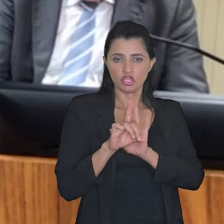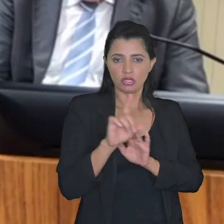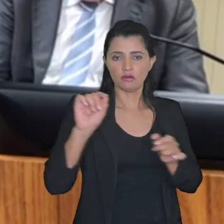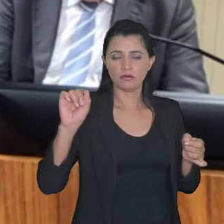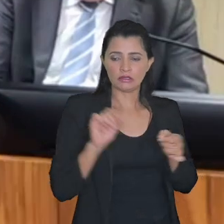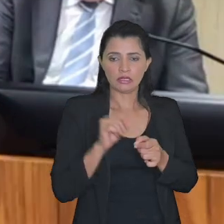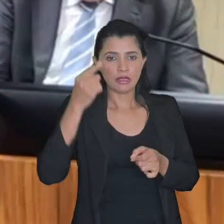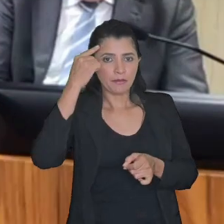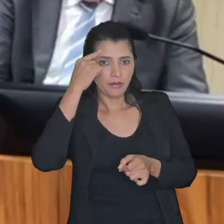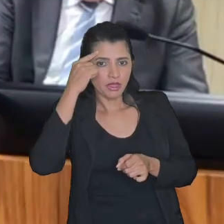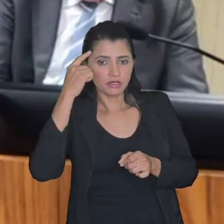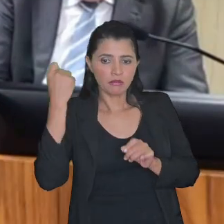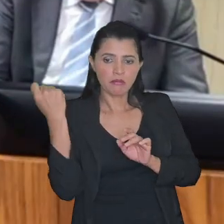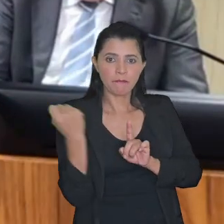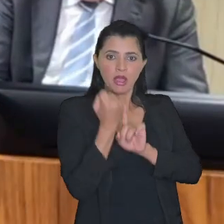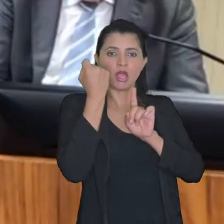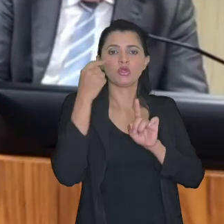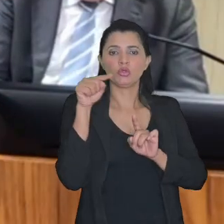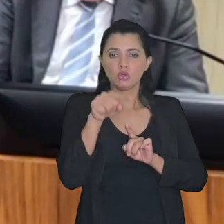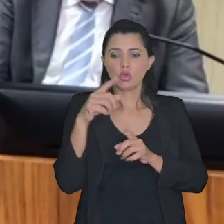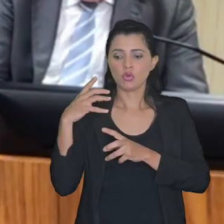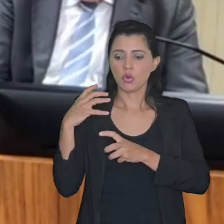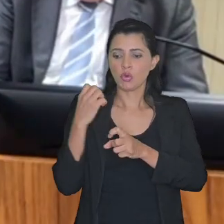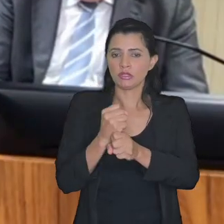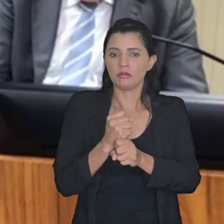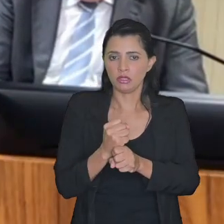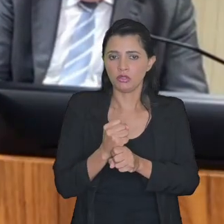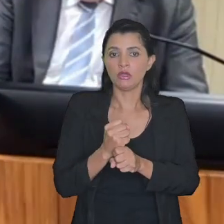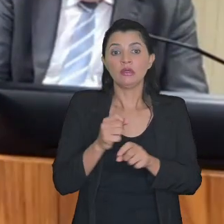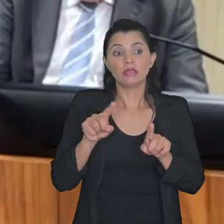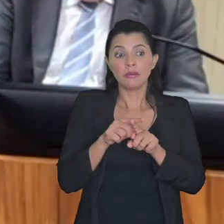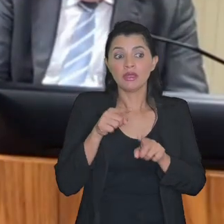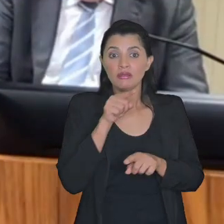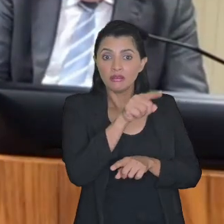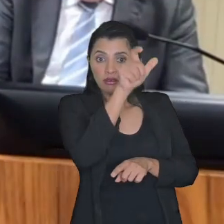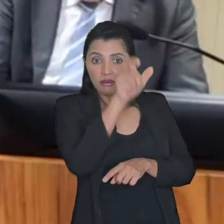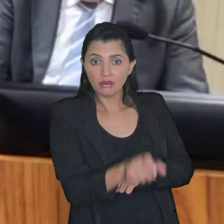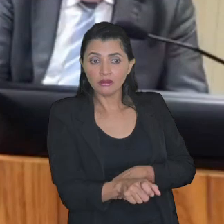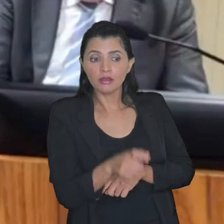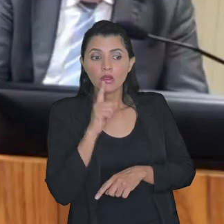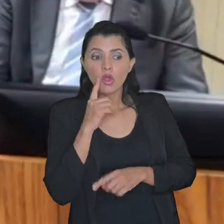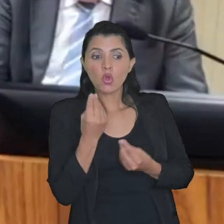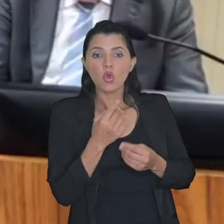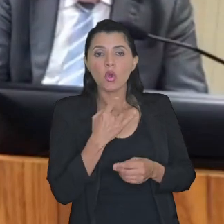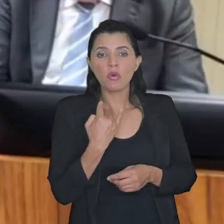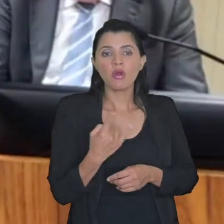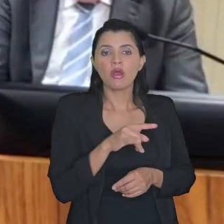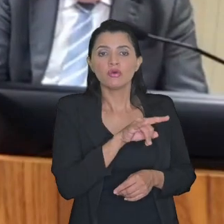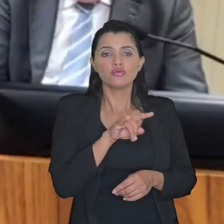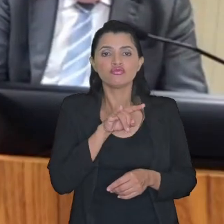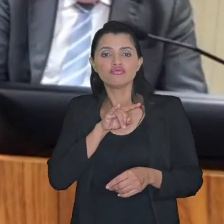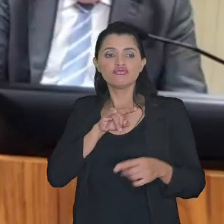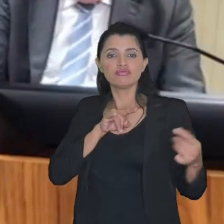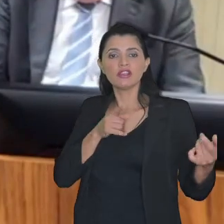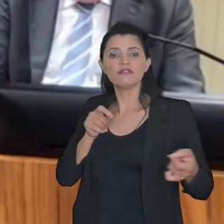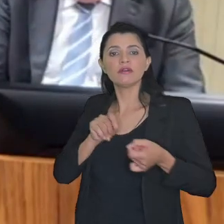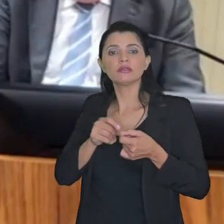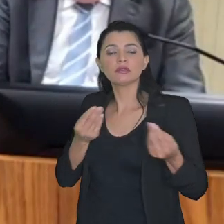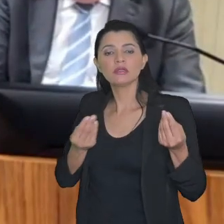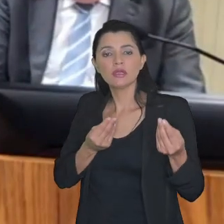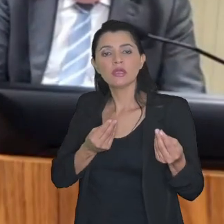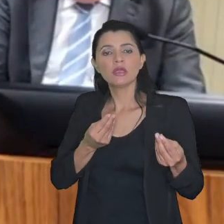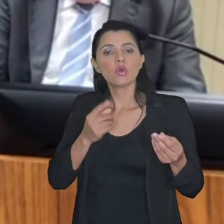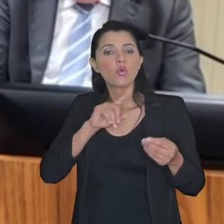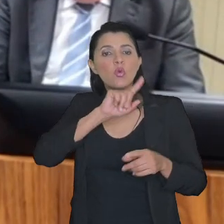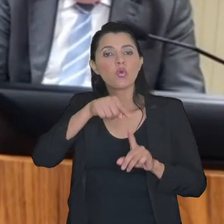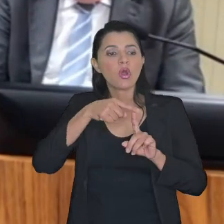pensa não só no impacto de orçamento público pensa no outro lado como é que você vai atrair esse sujeito qual é o nível